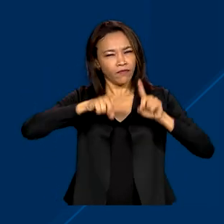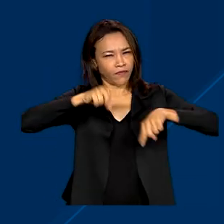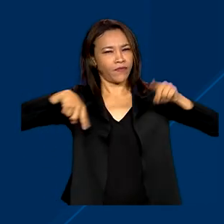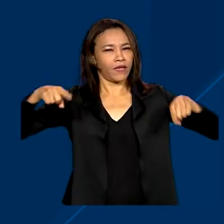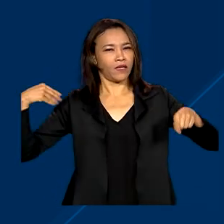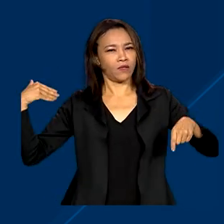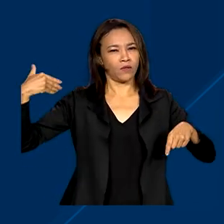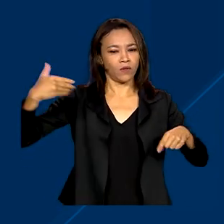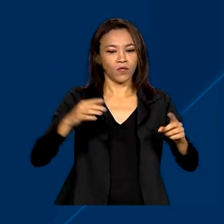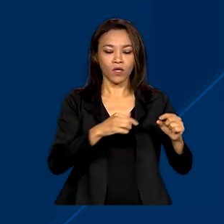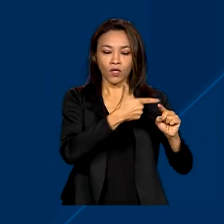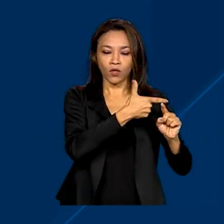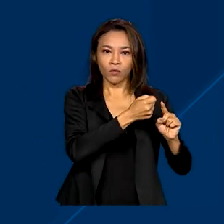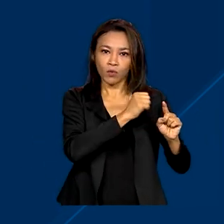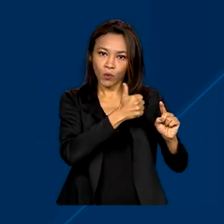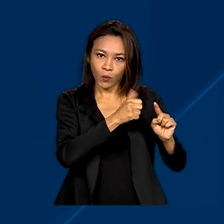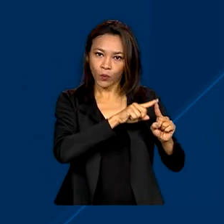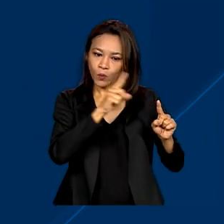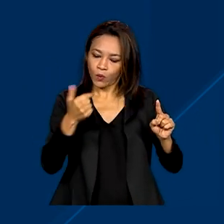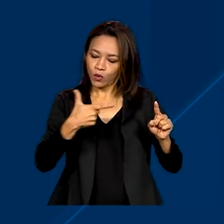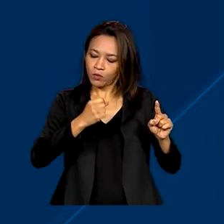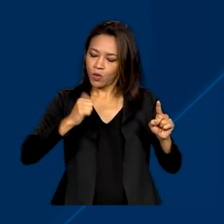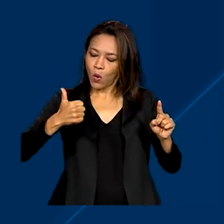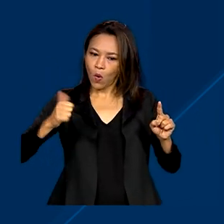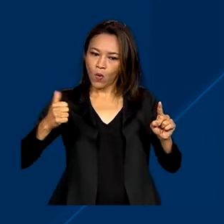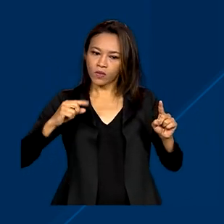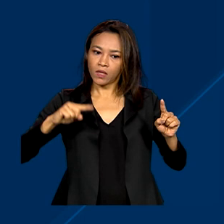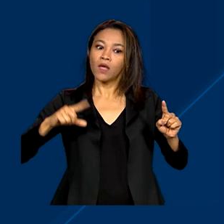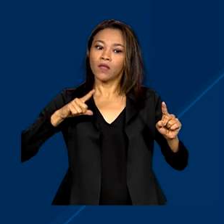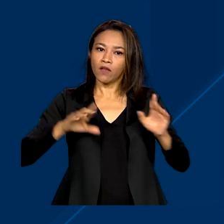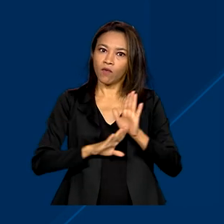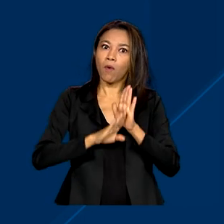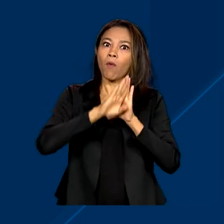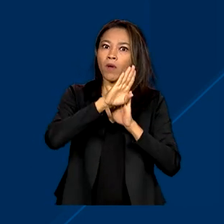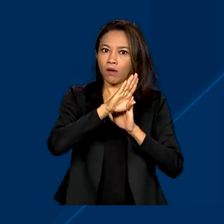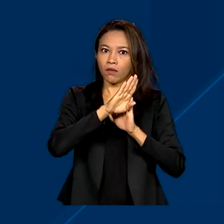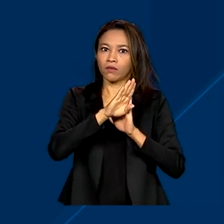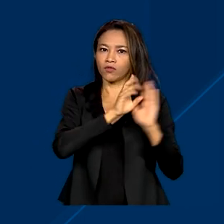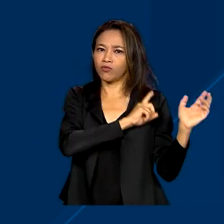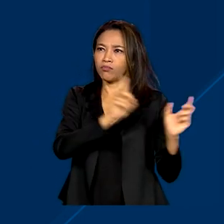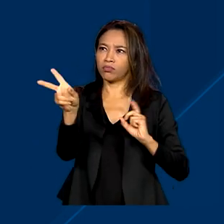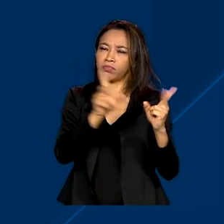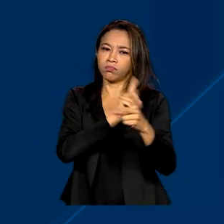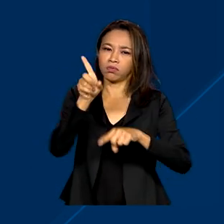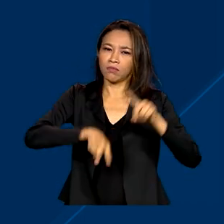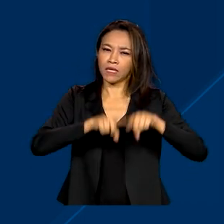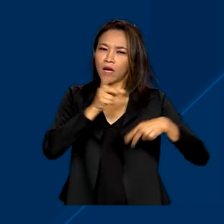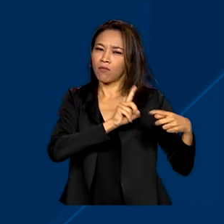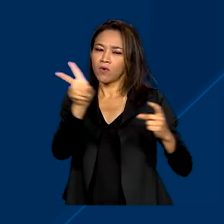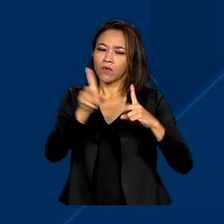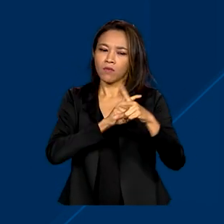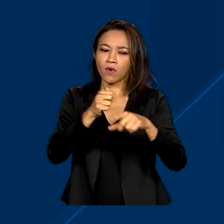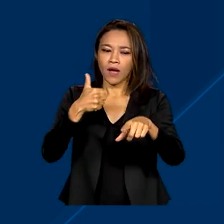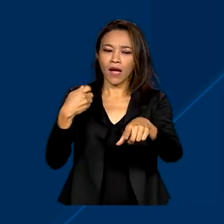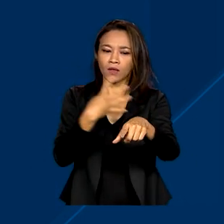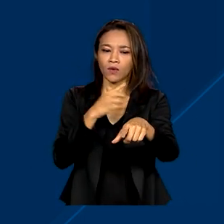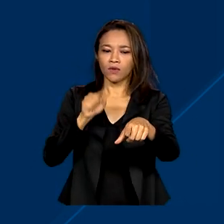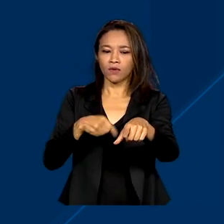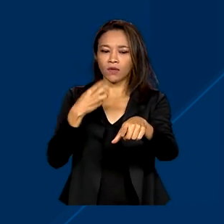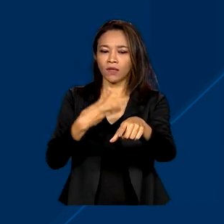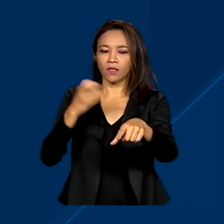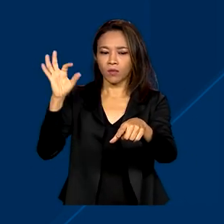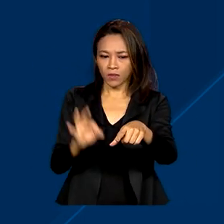Entre 2001 e 2011, houve aumento médio anual no valor de exportações de 14,3%.